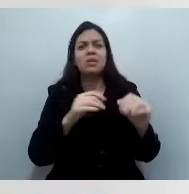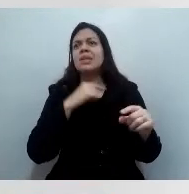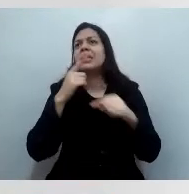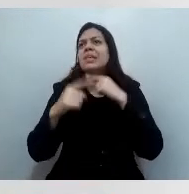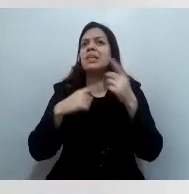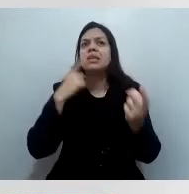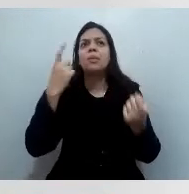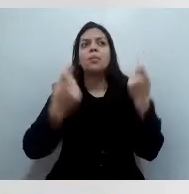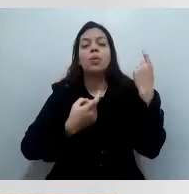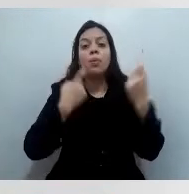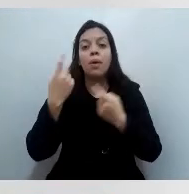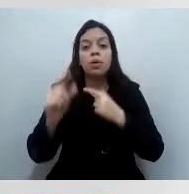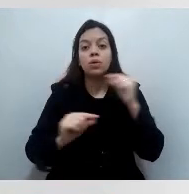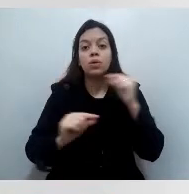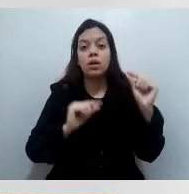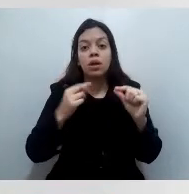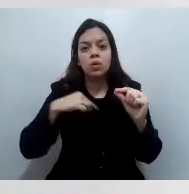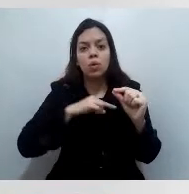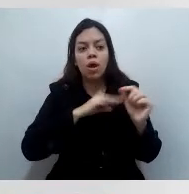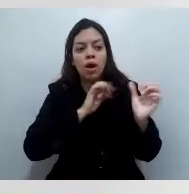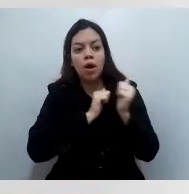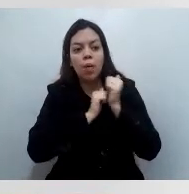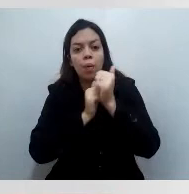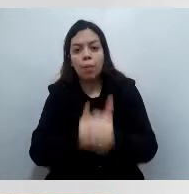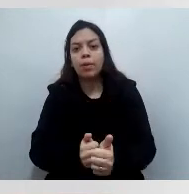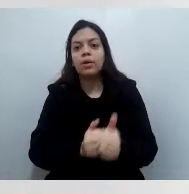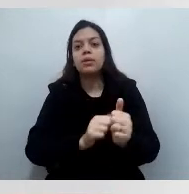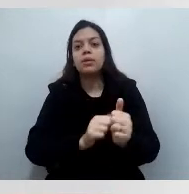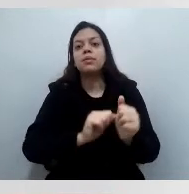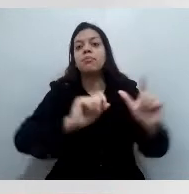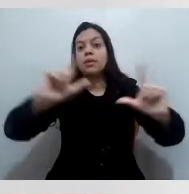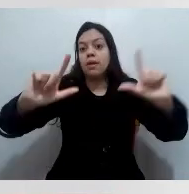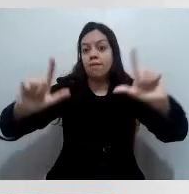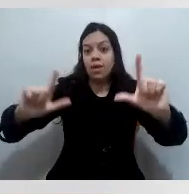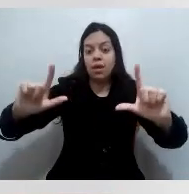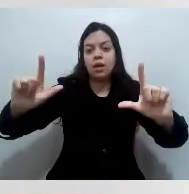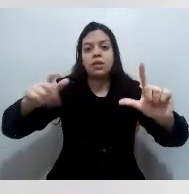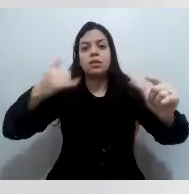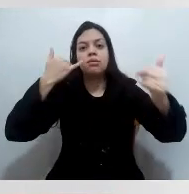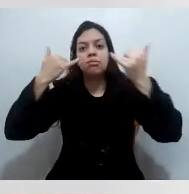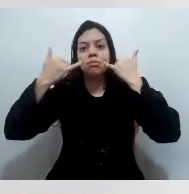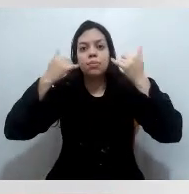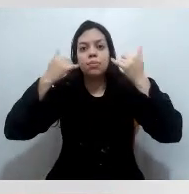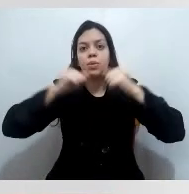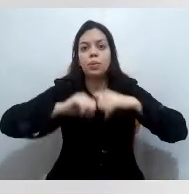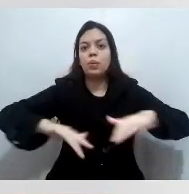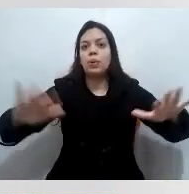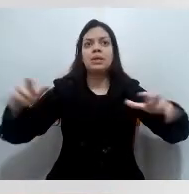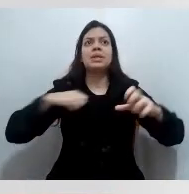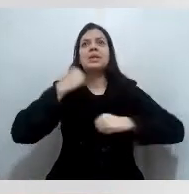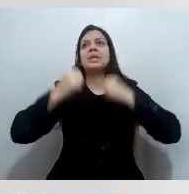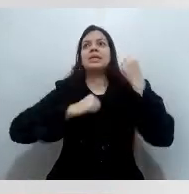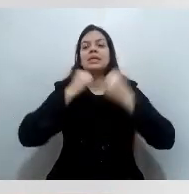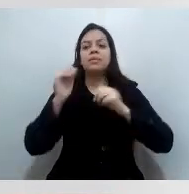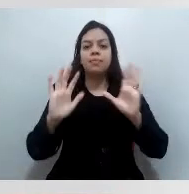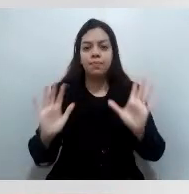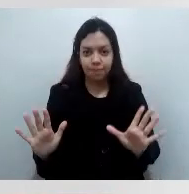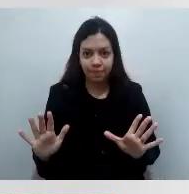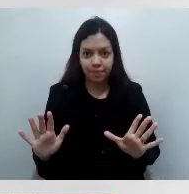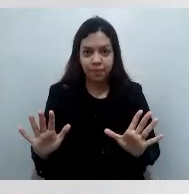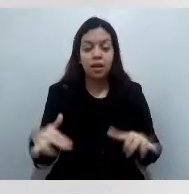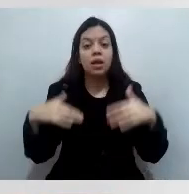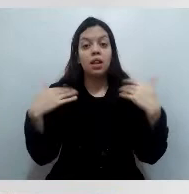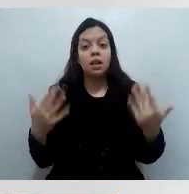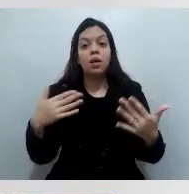fica acompanhando os informes pela grande imprensa, inclusive, o próprio Ministro da Saúde,